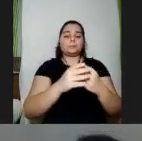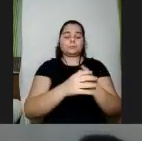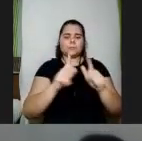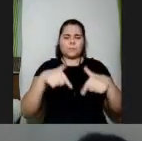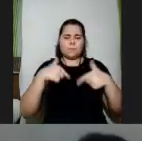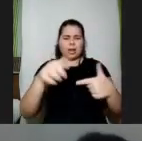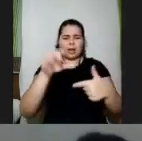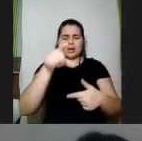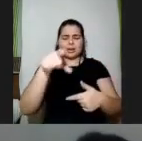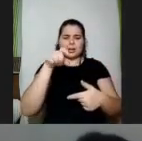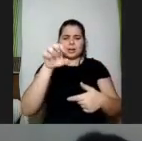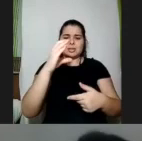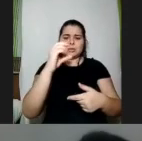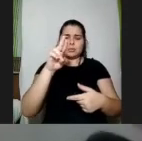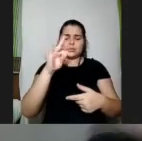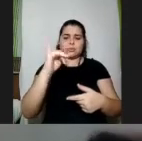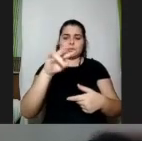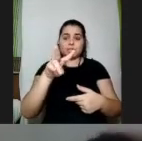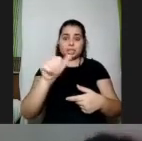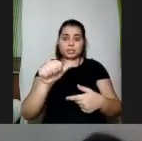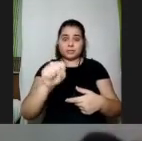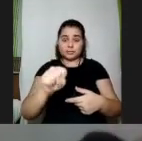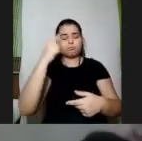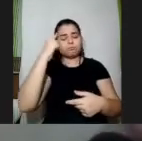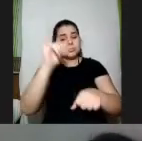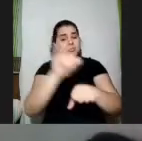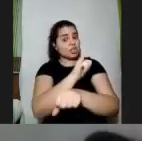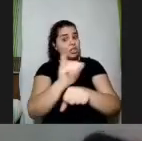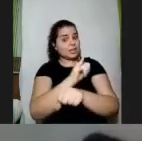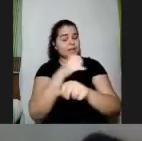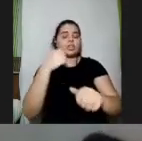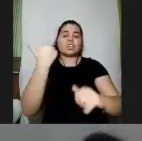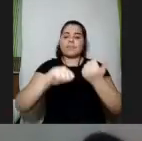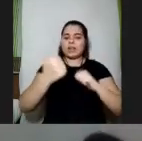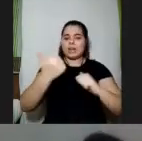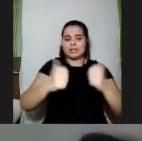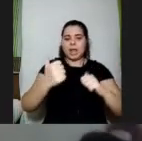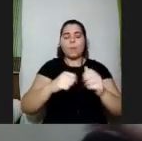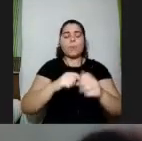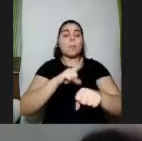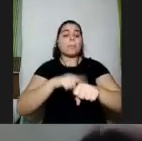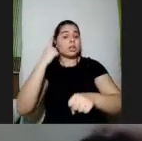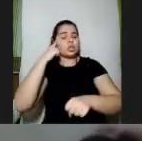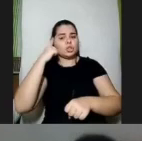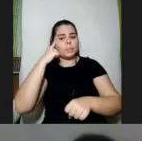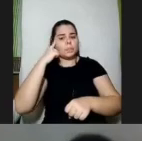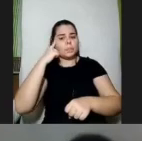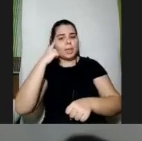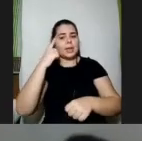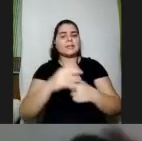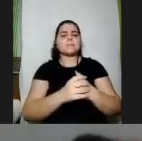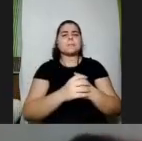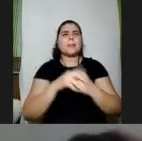outros instrumentos de avaliação e estratégias de avaliação quando a gente pensa no estabelecimento das metas